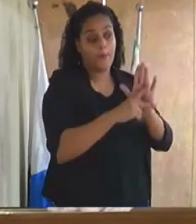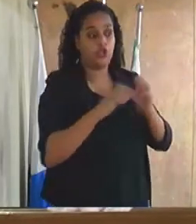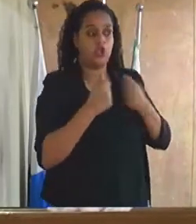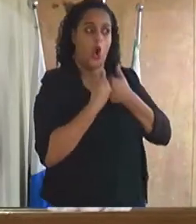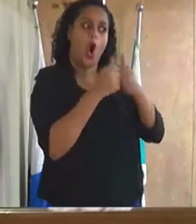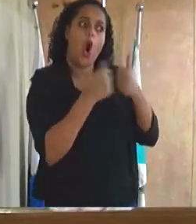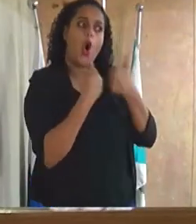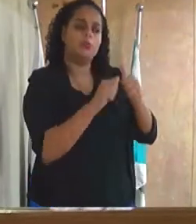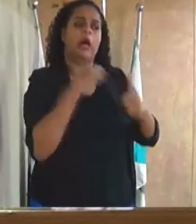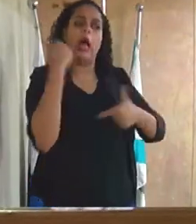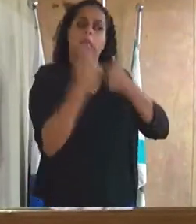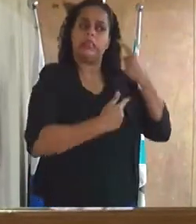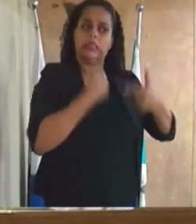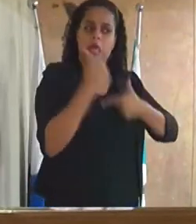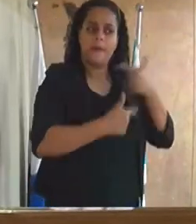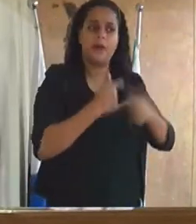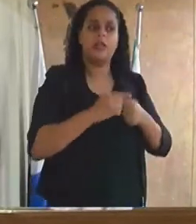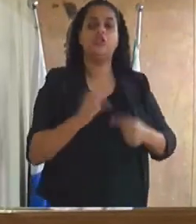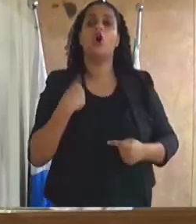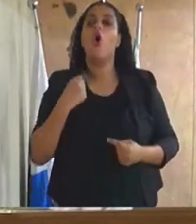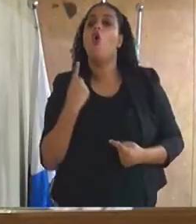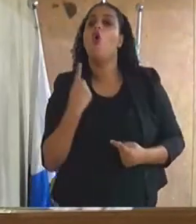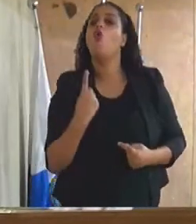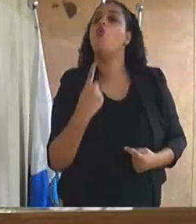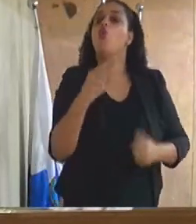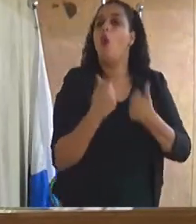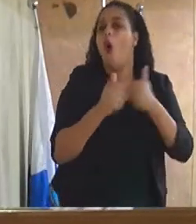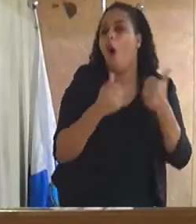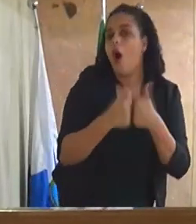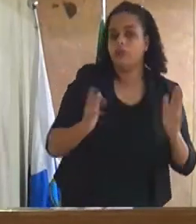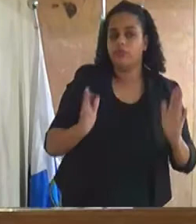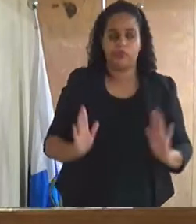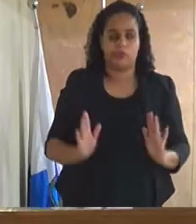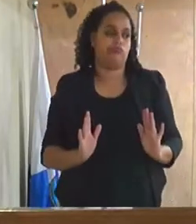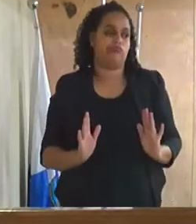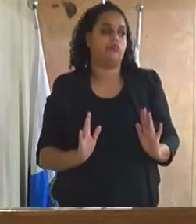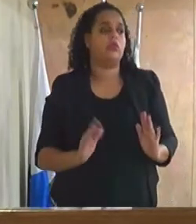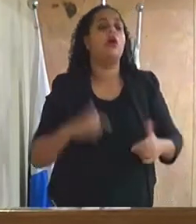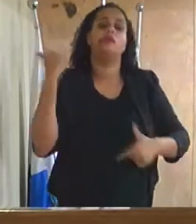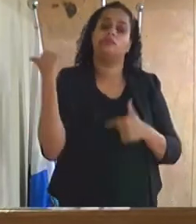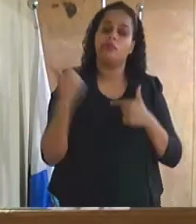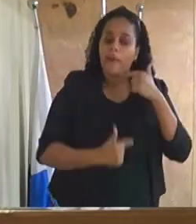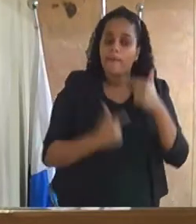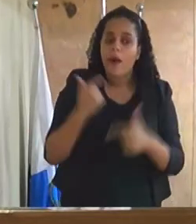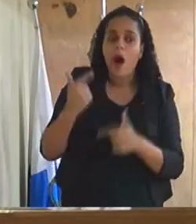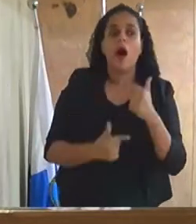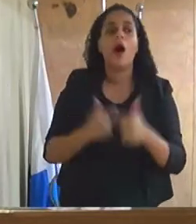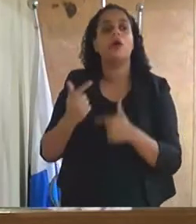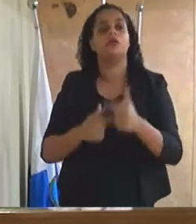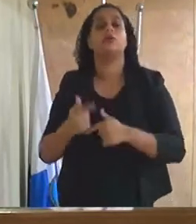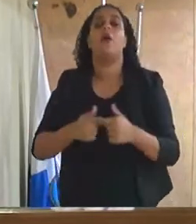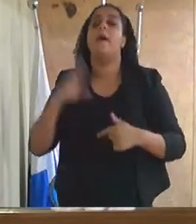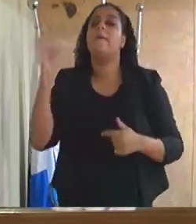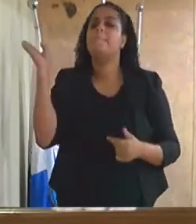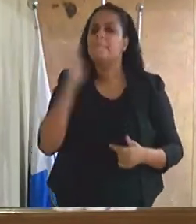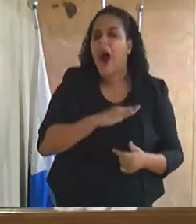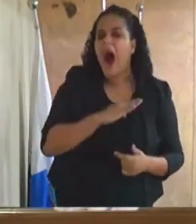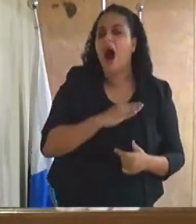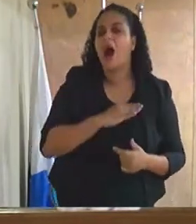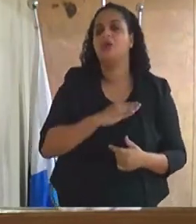trabalhando por liminar sobre a prestação do serviço da má qualidade entre outros